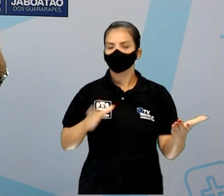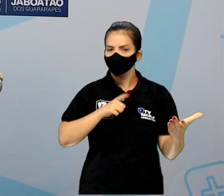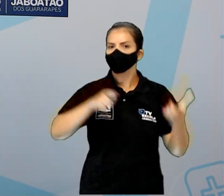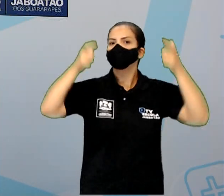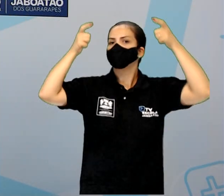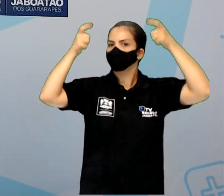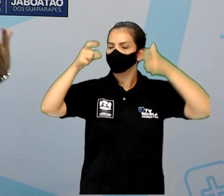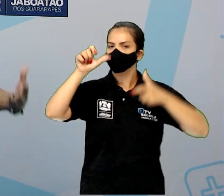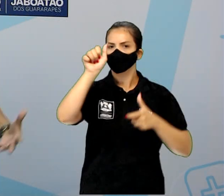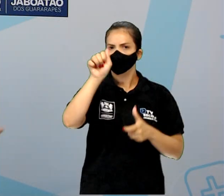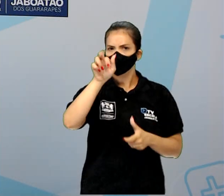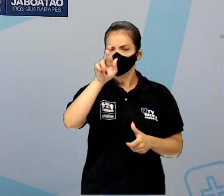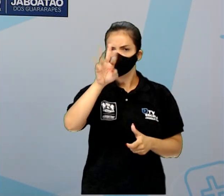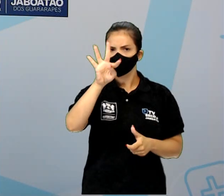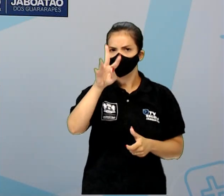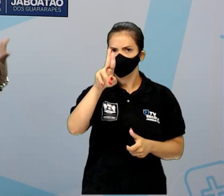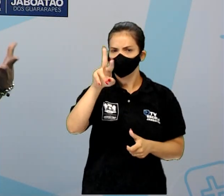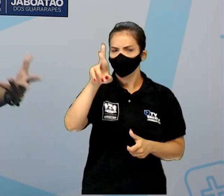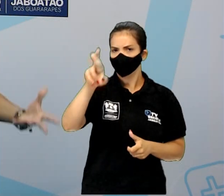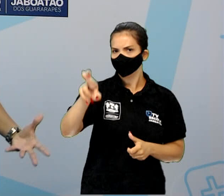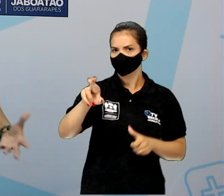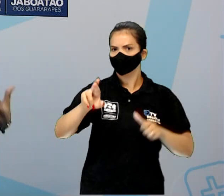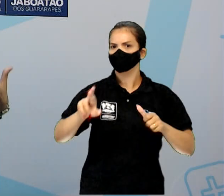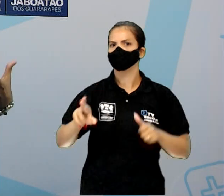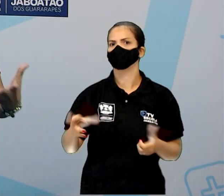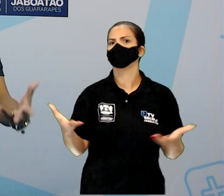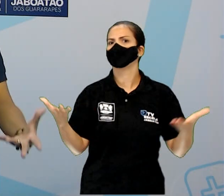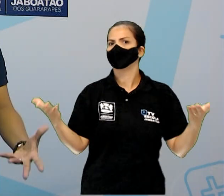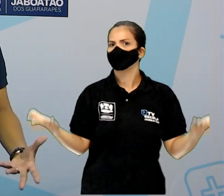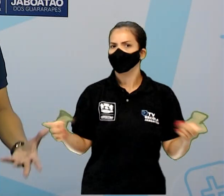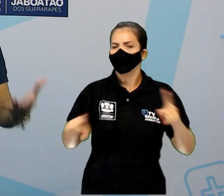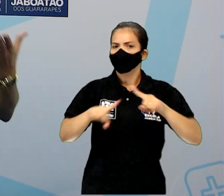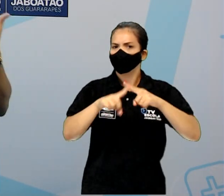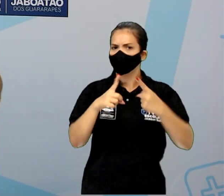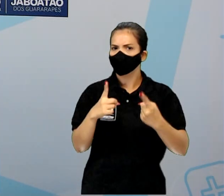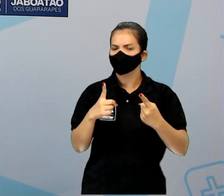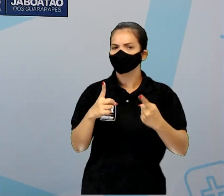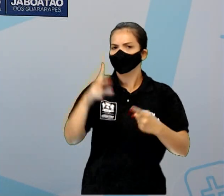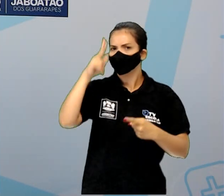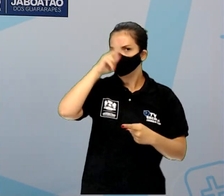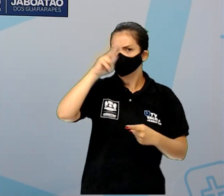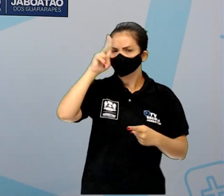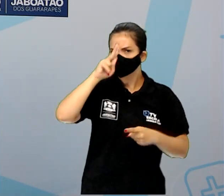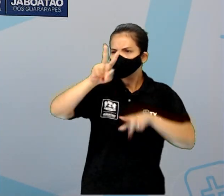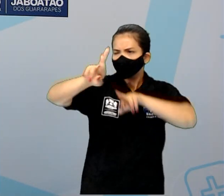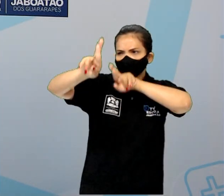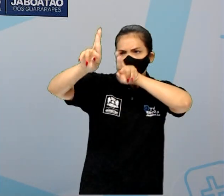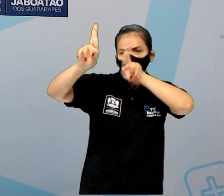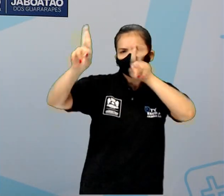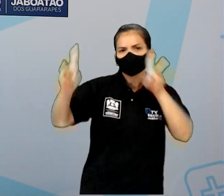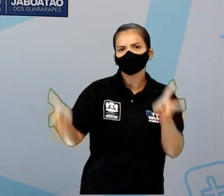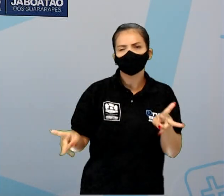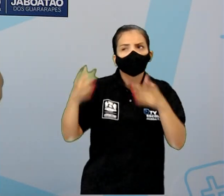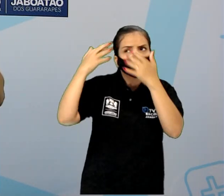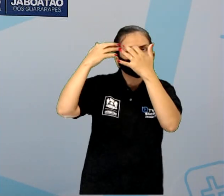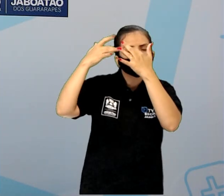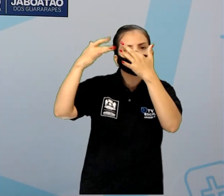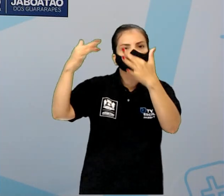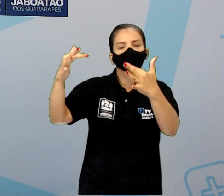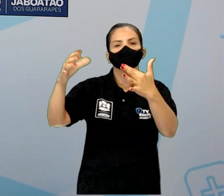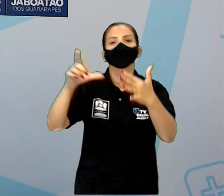existiu. Mas, será que ele era tudo aquilo, né? Que é tratado das histórias? Então, assim, a parte histórica do Rei Arthur.